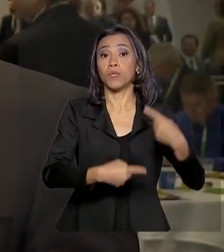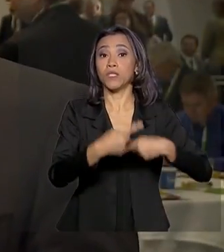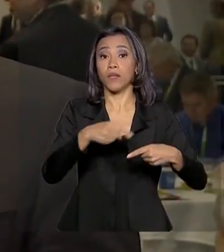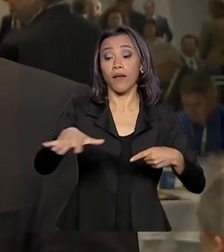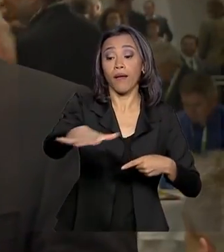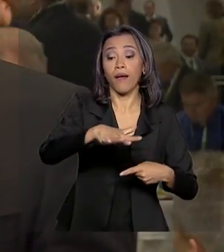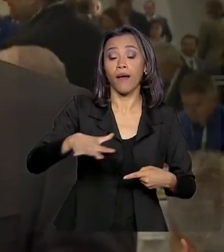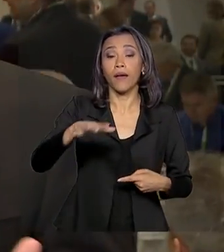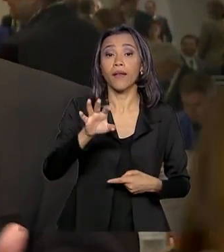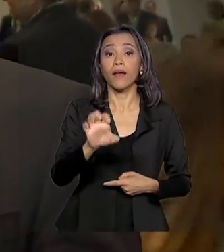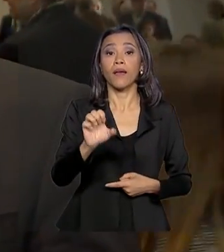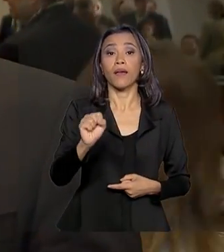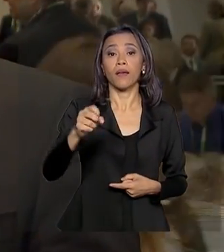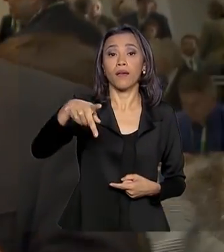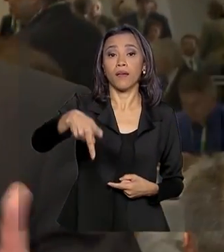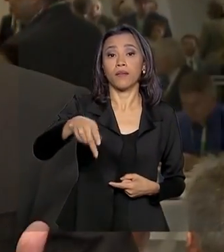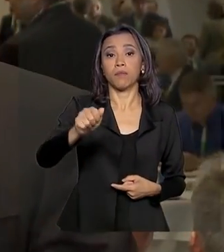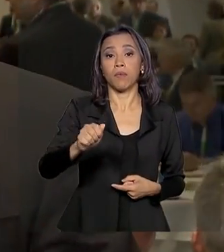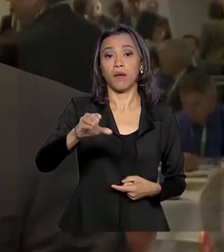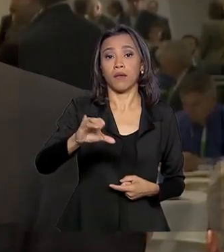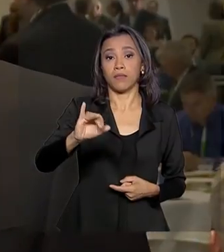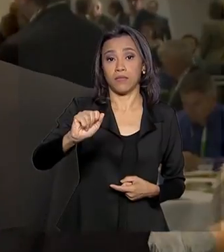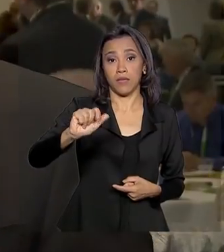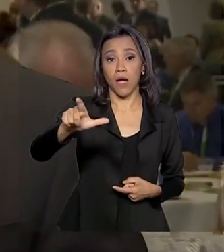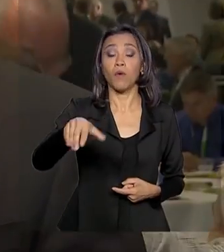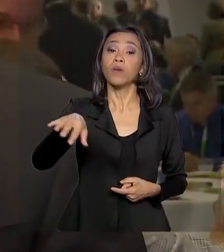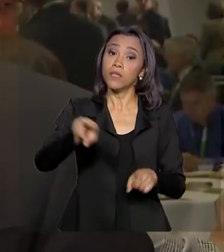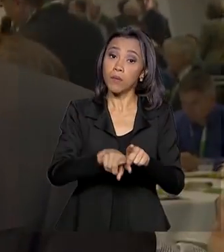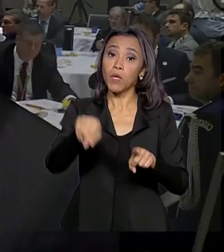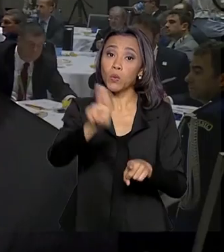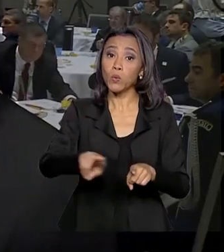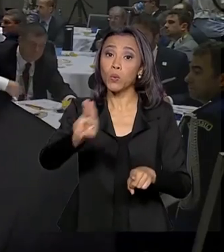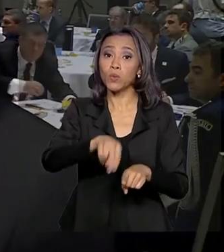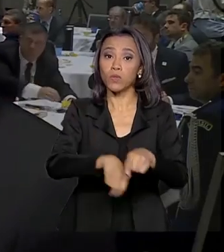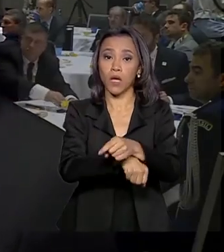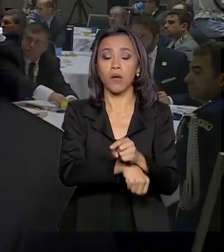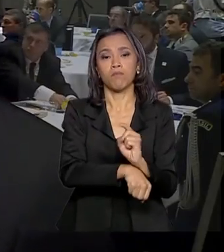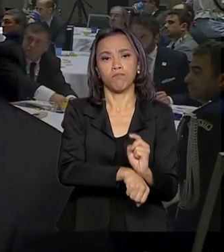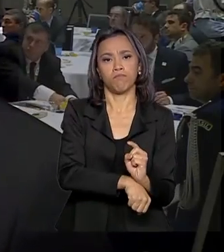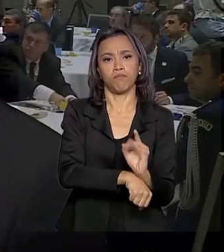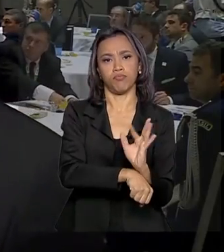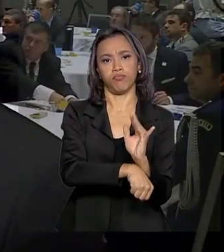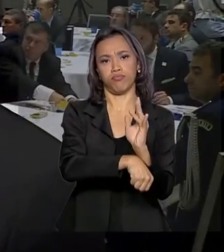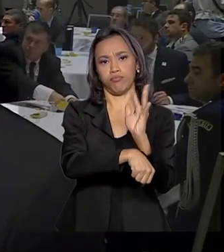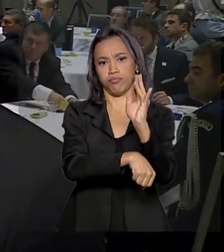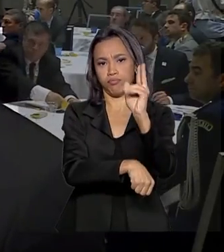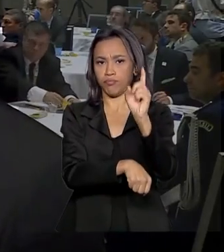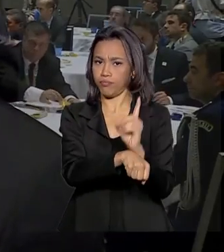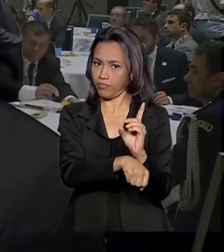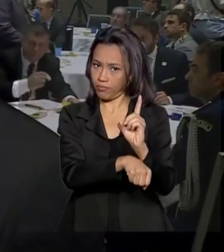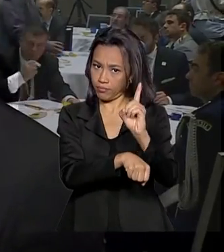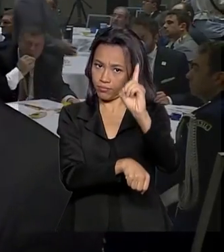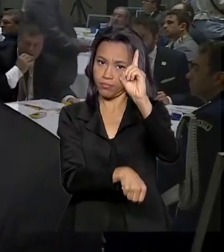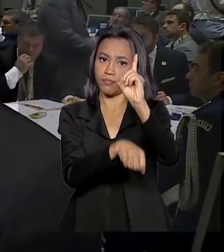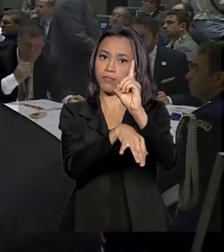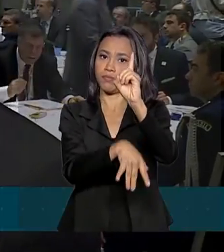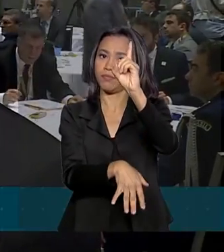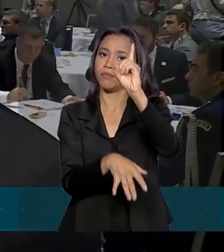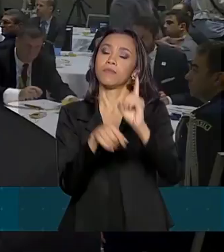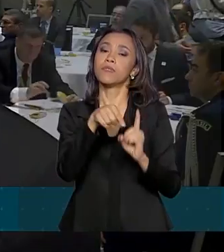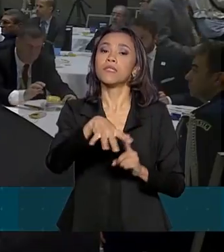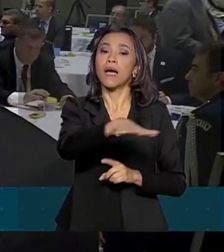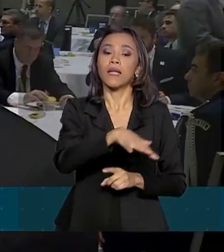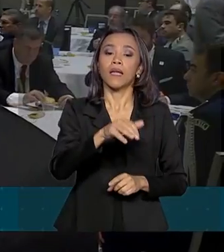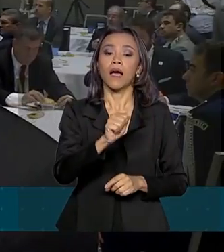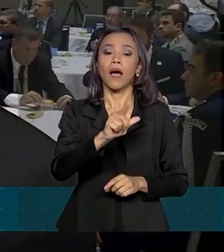e a perspectiva de uso da base de Alcântara. Na pauta de exportação brasileira temos sistemas